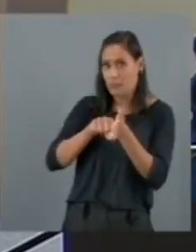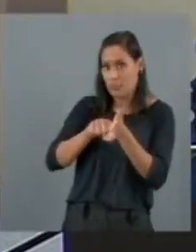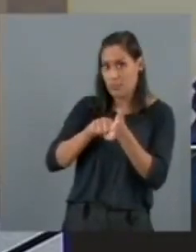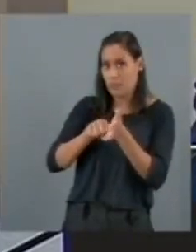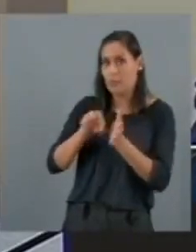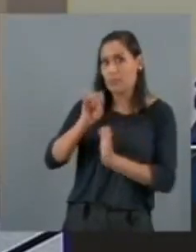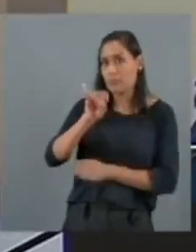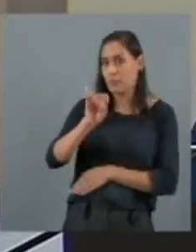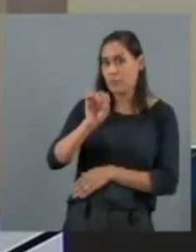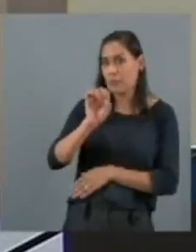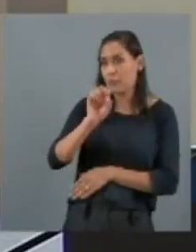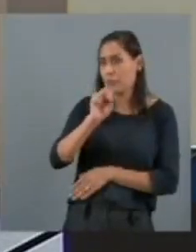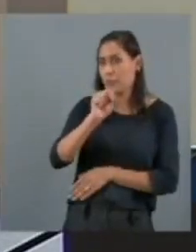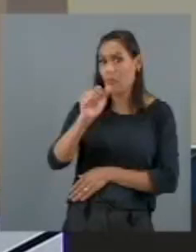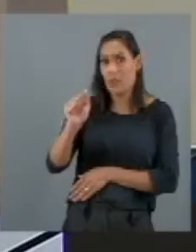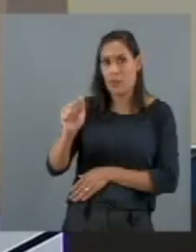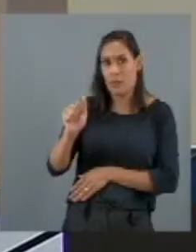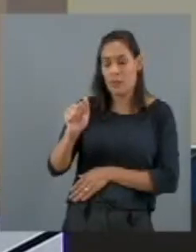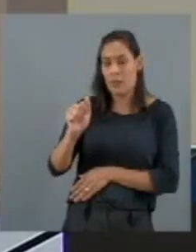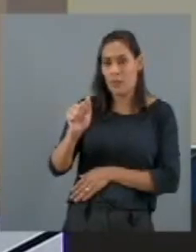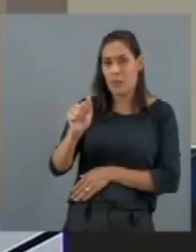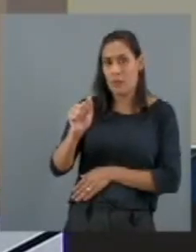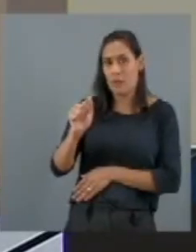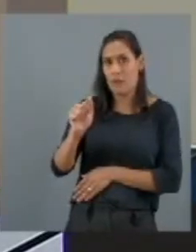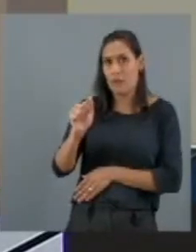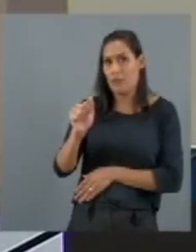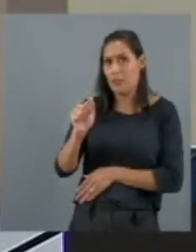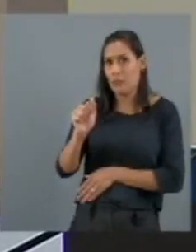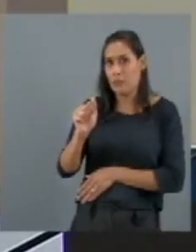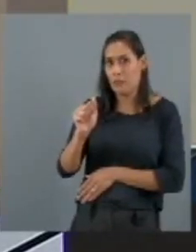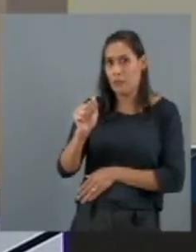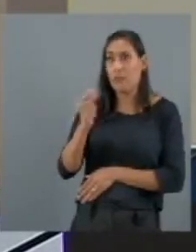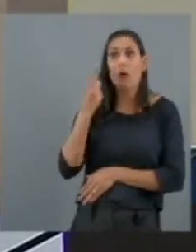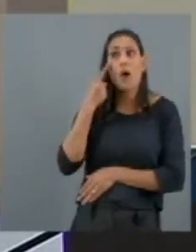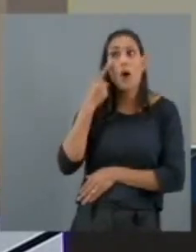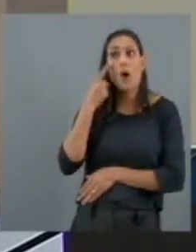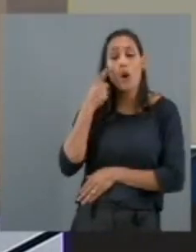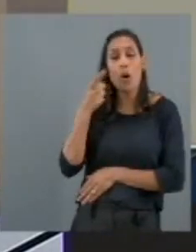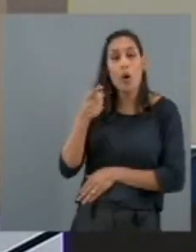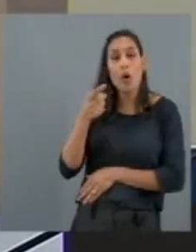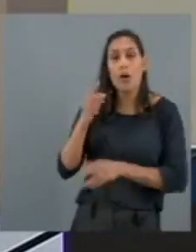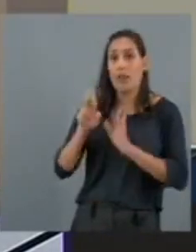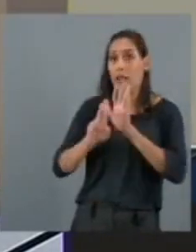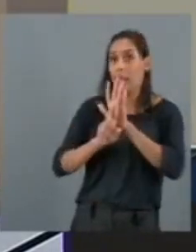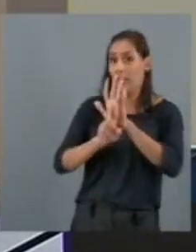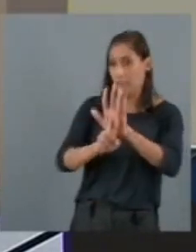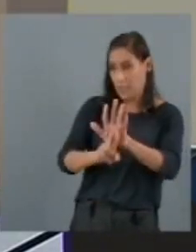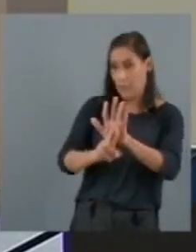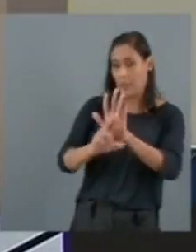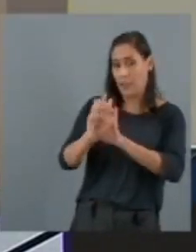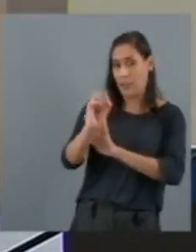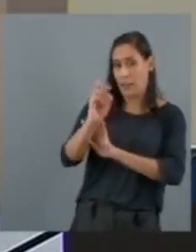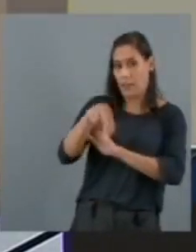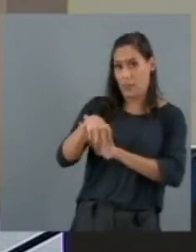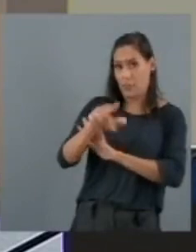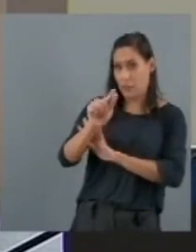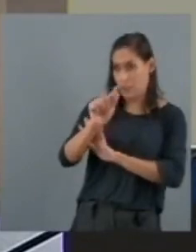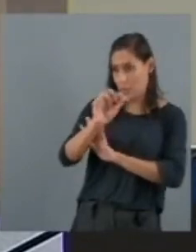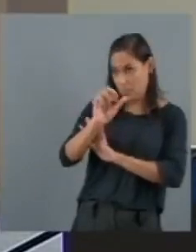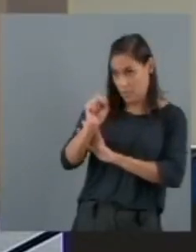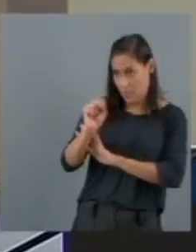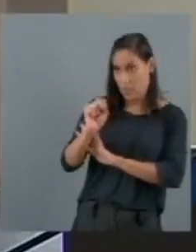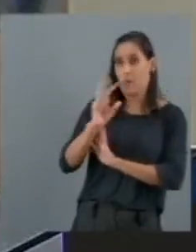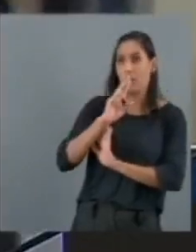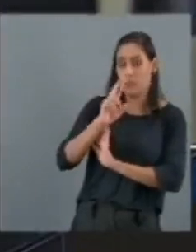Sociambiental. Olha o que ele diz, olha o que o representante de ONG diz. A diferença acontece